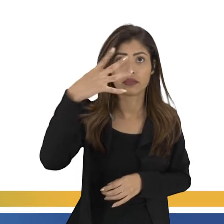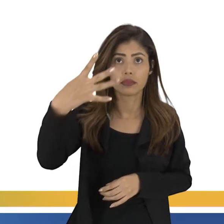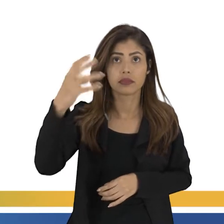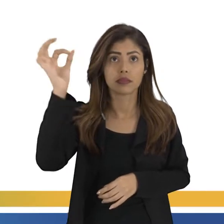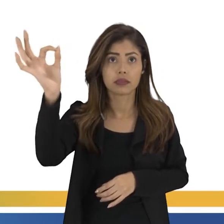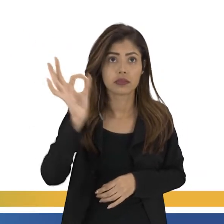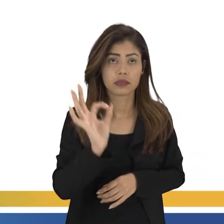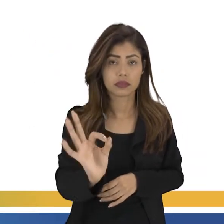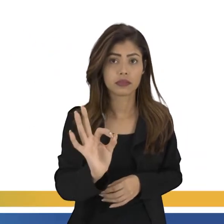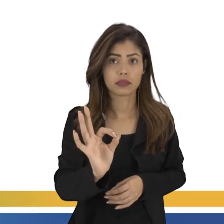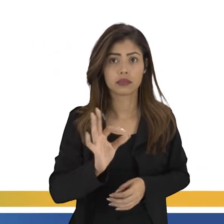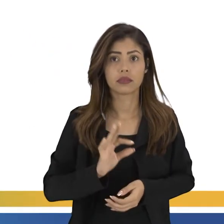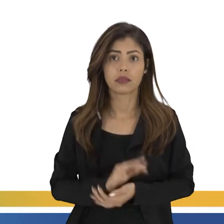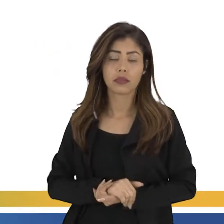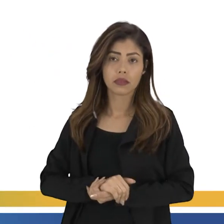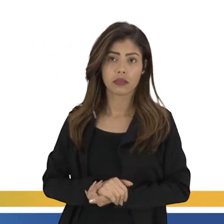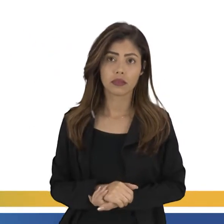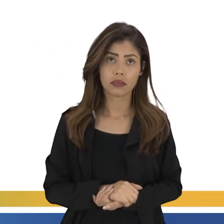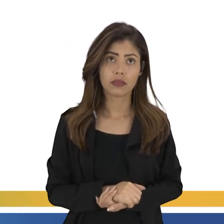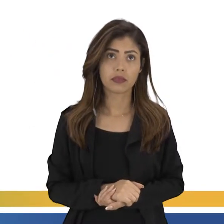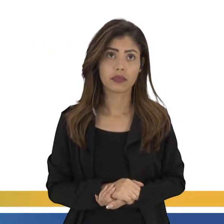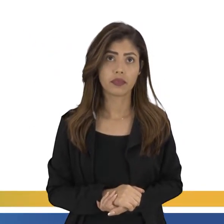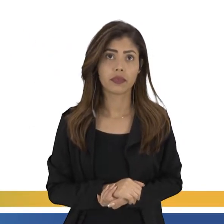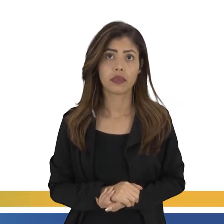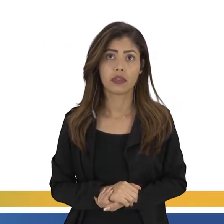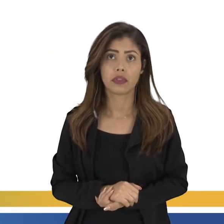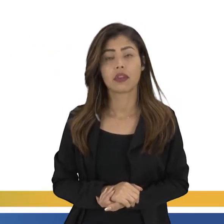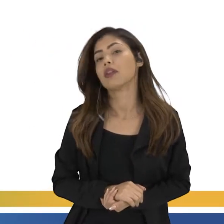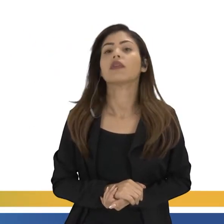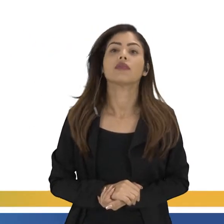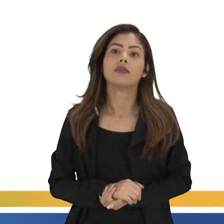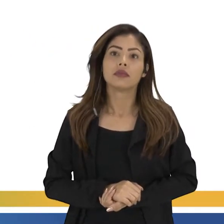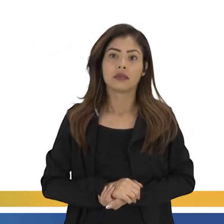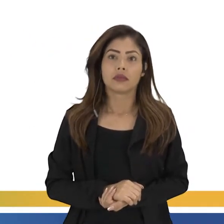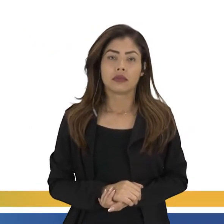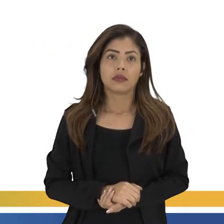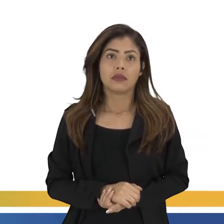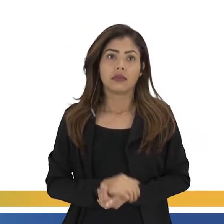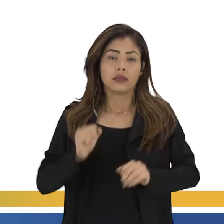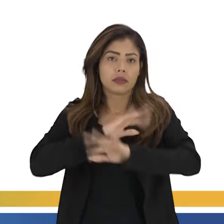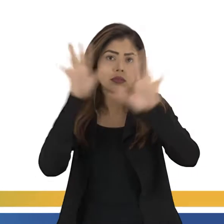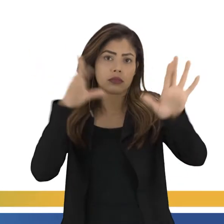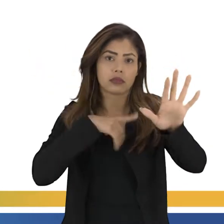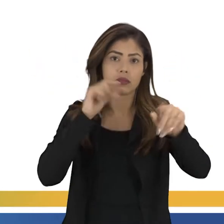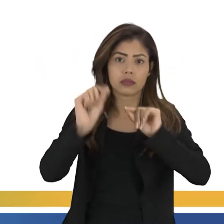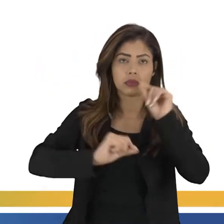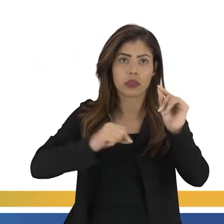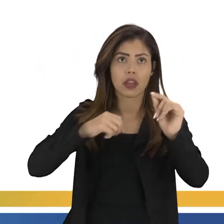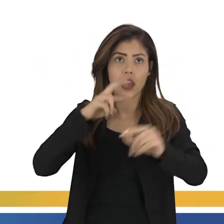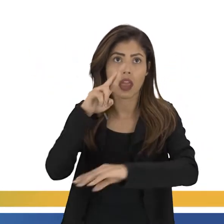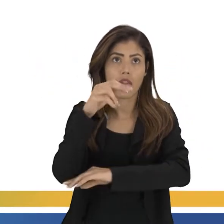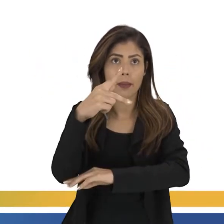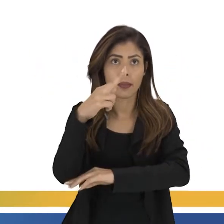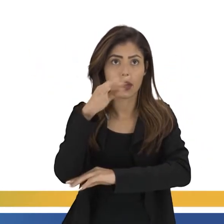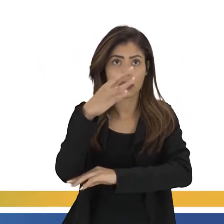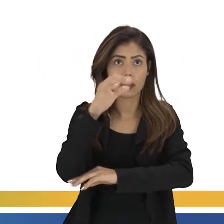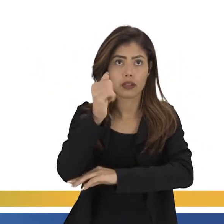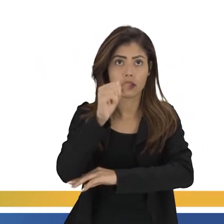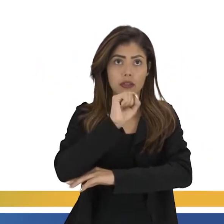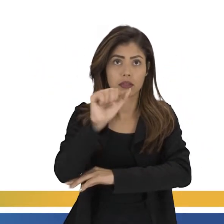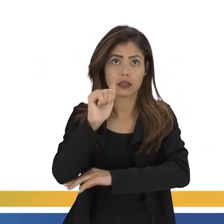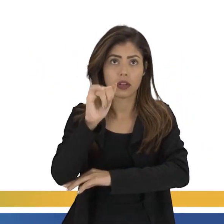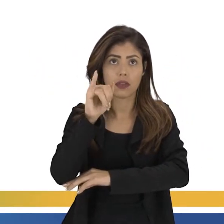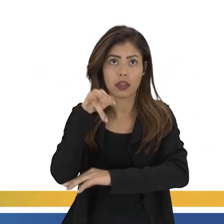em 54, 54%, mais de 50%, né? E, claro, que a gente vai ter a repercussão mundial,